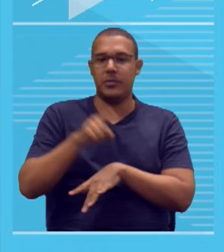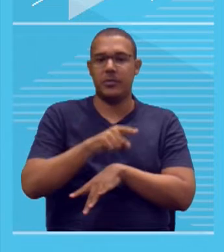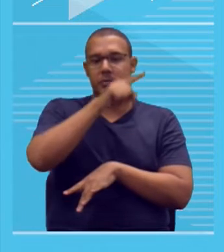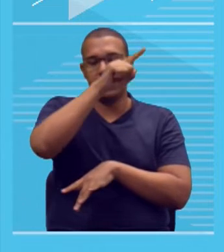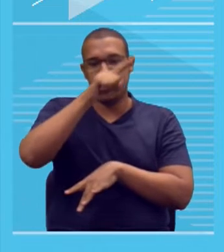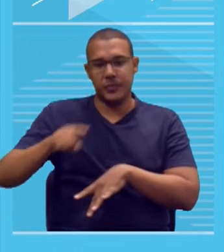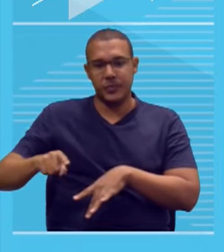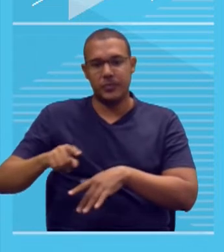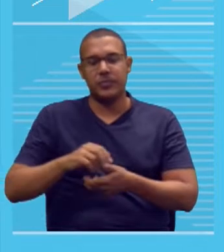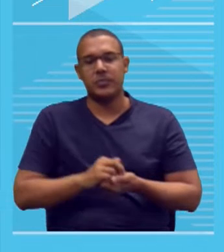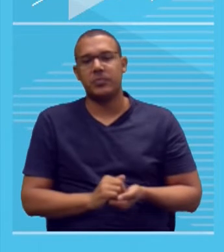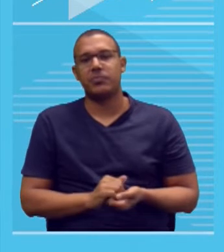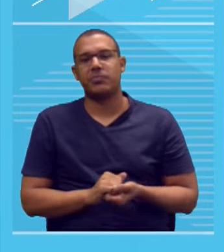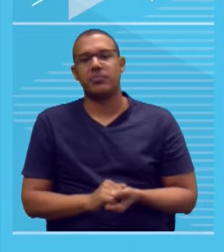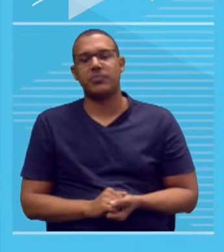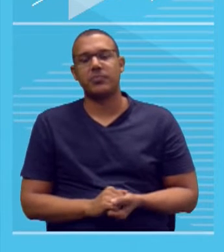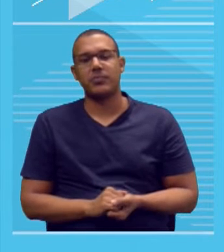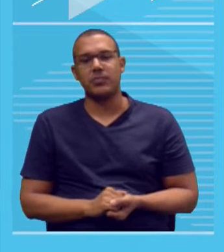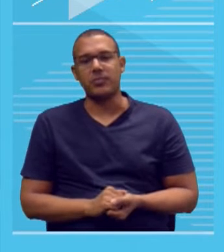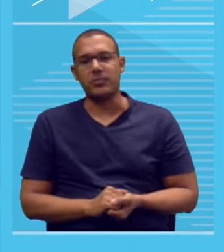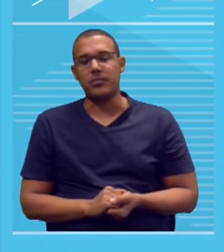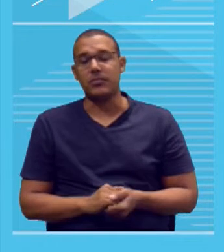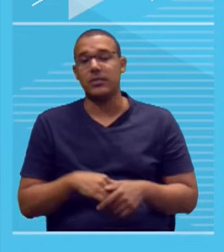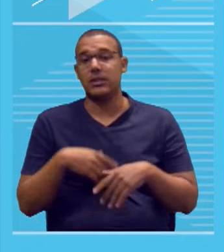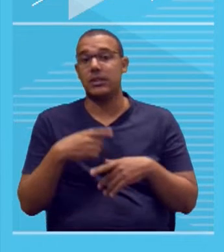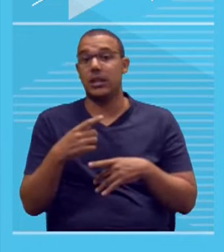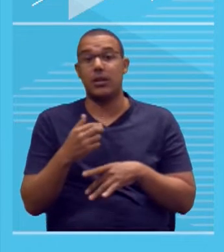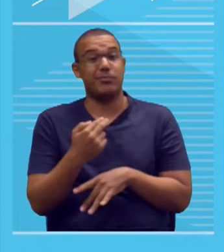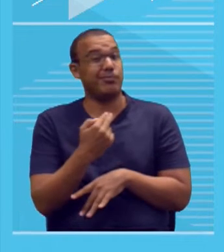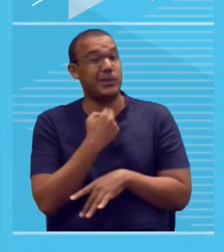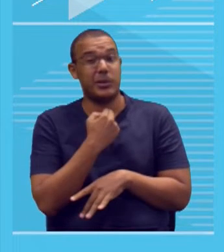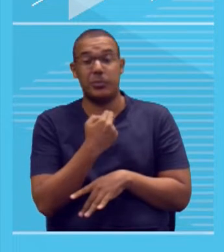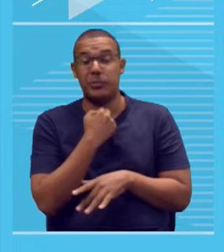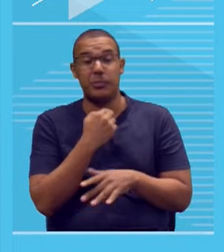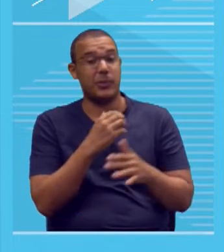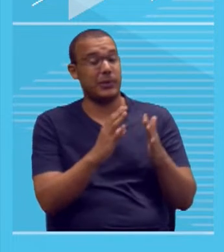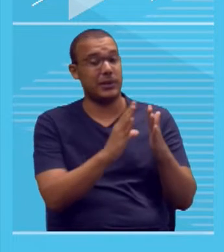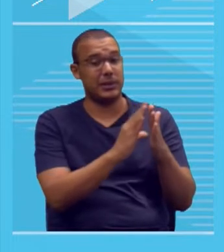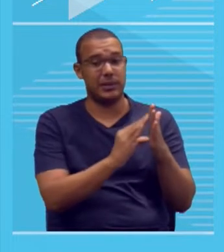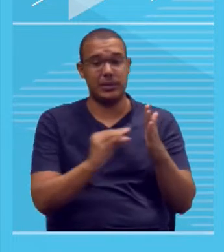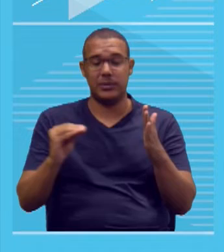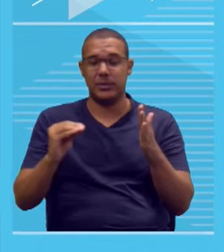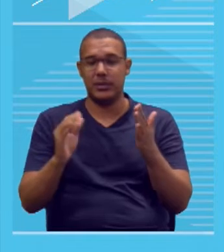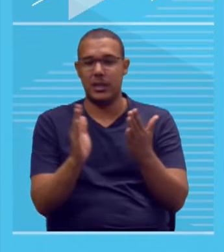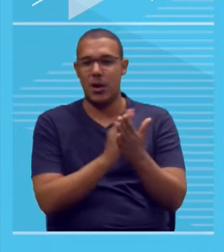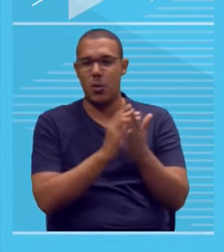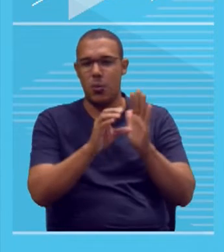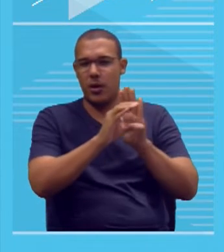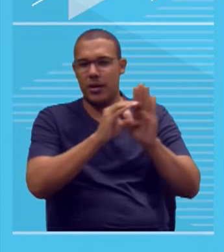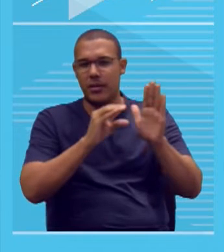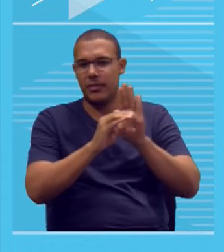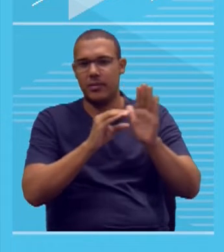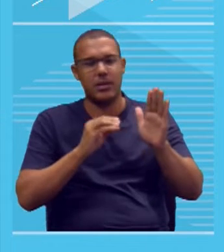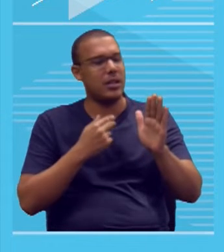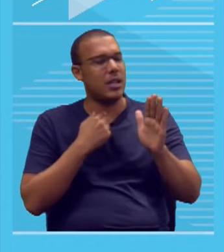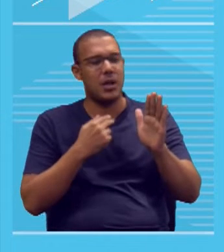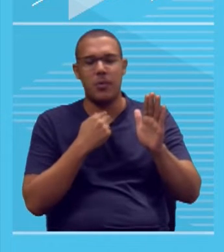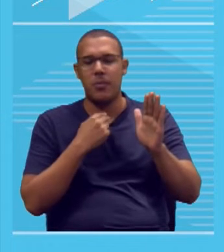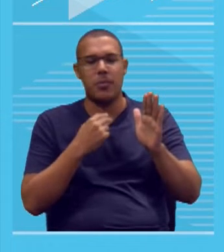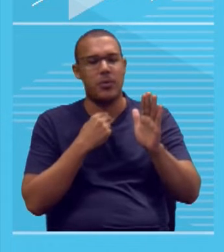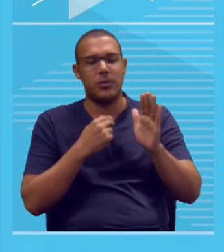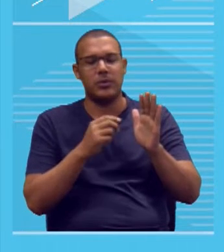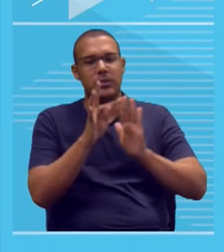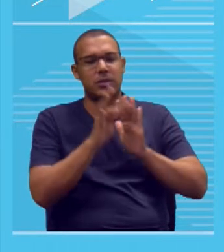do texto. Vocês viram lá. Então, nem pensar, nem cópia de partes dos textos motivadores